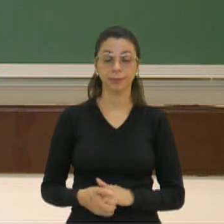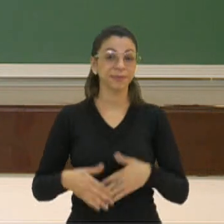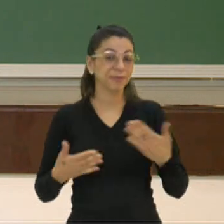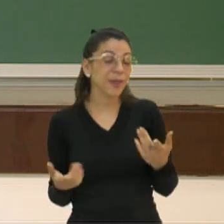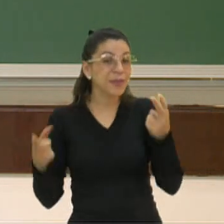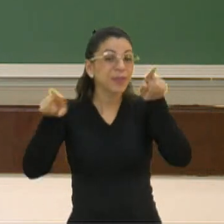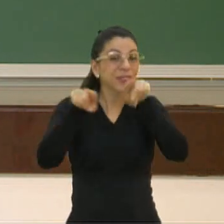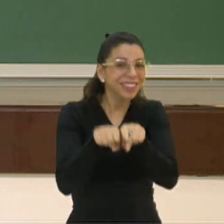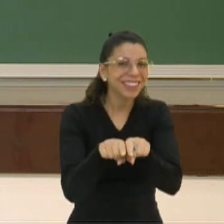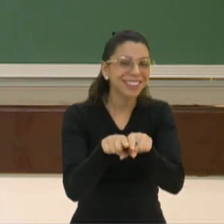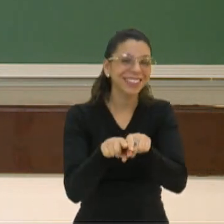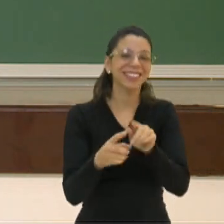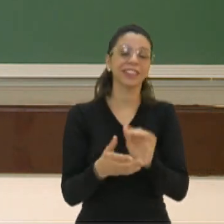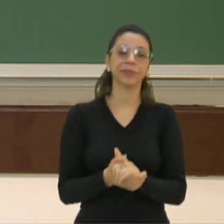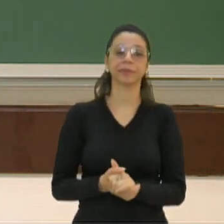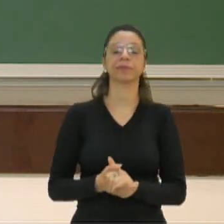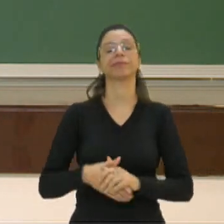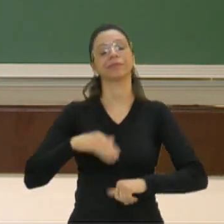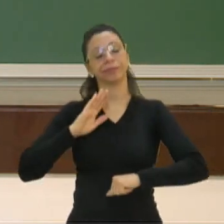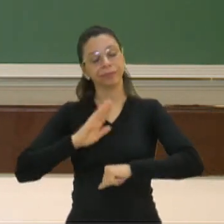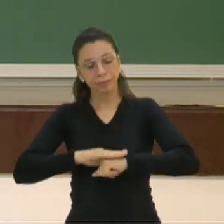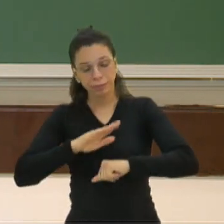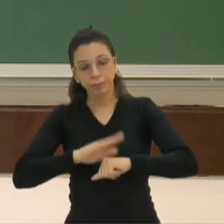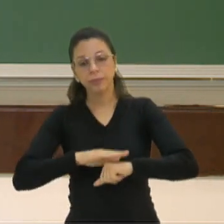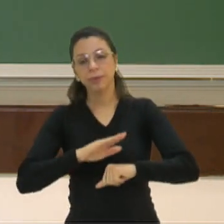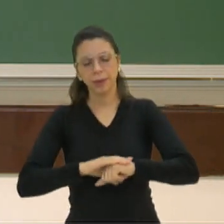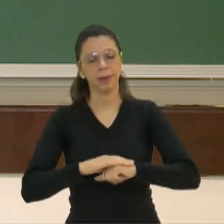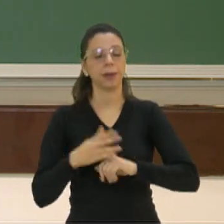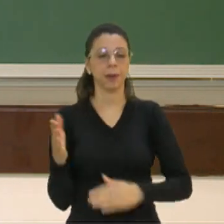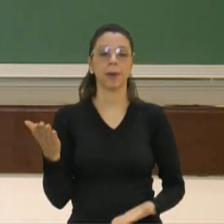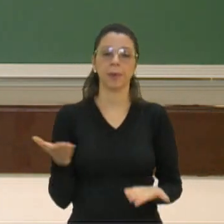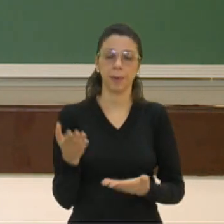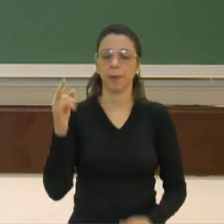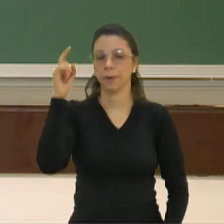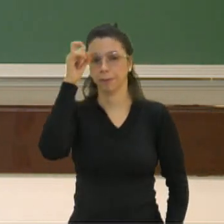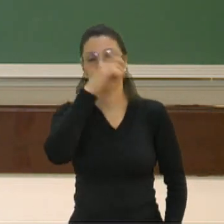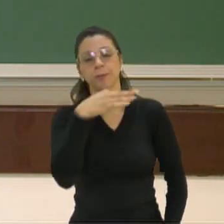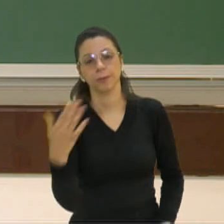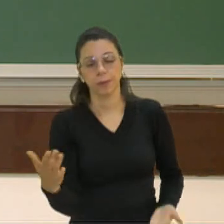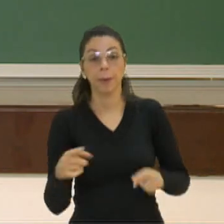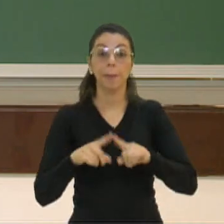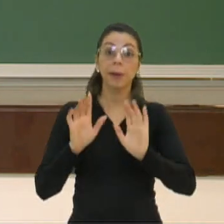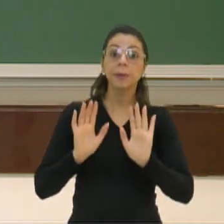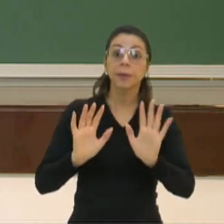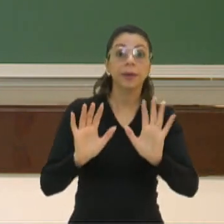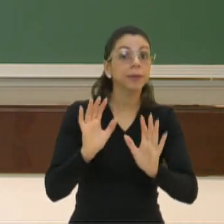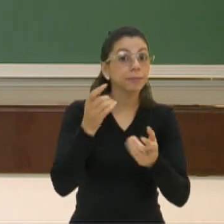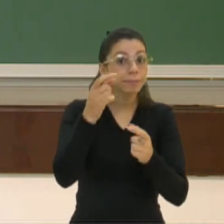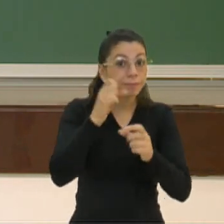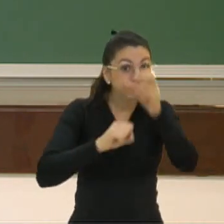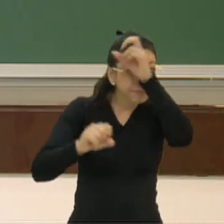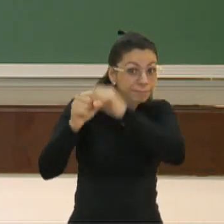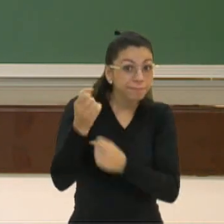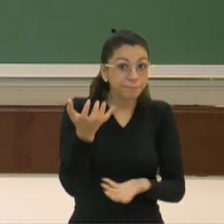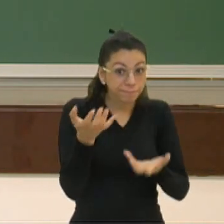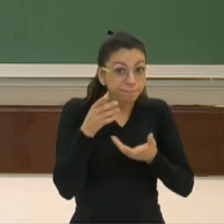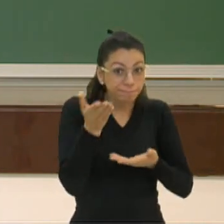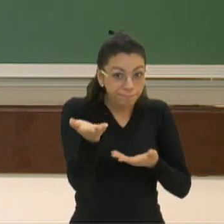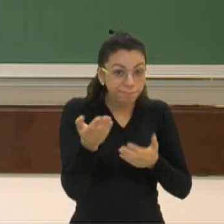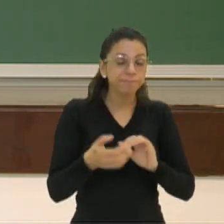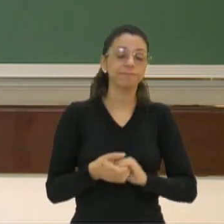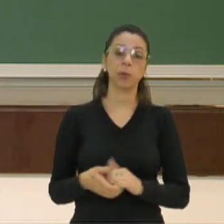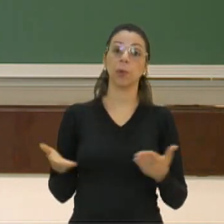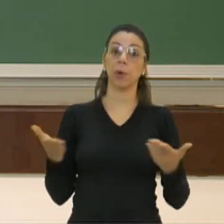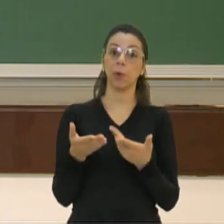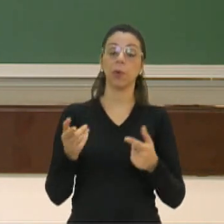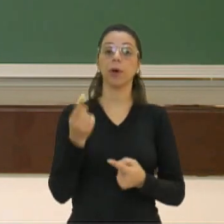Estamos de volta. Eu sei que eu peguei pesado dessa vez, tá? Eu confesso. Mas aqui eu quero que você aprenda. Então, agora, a gente vai